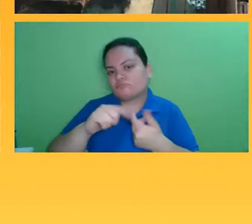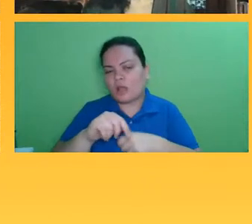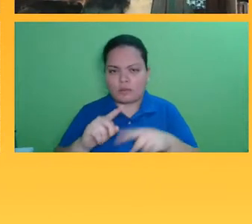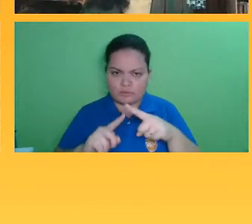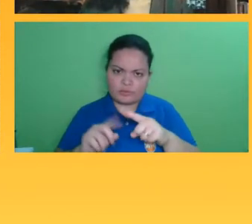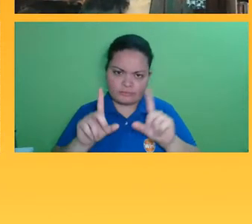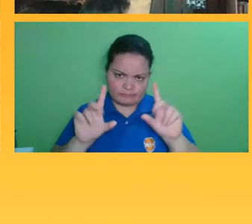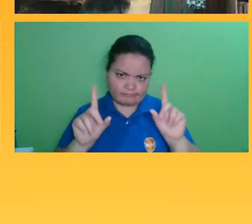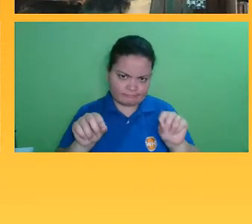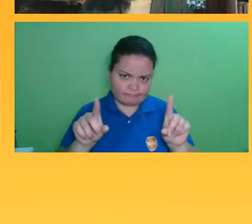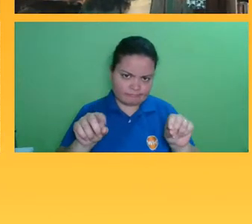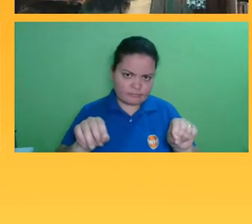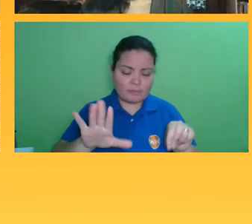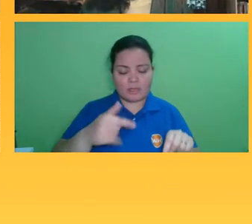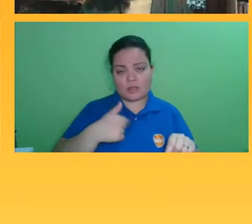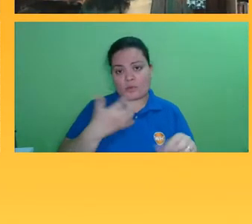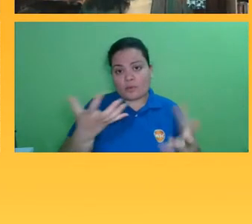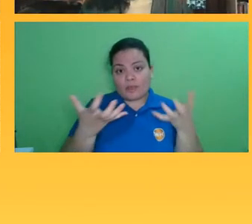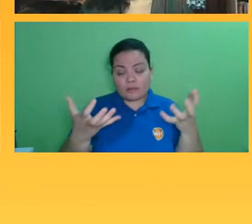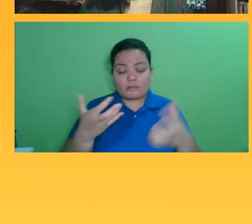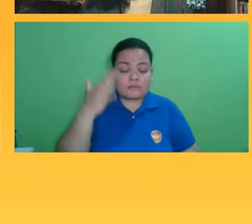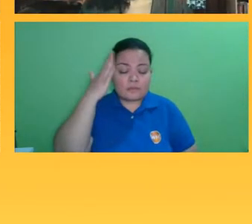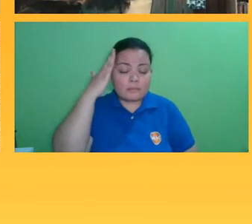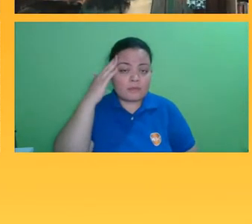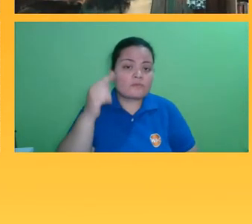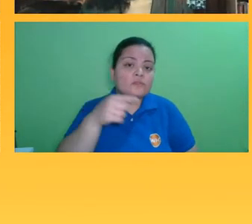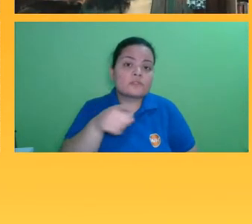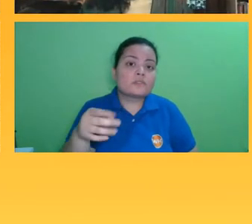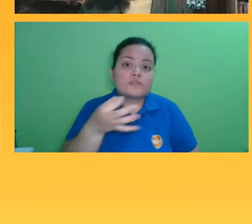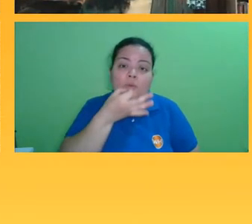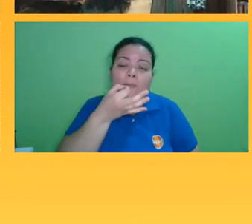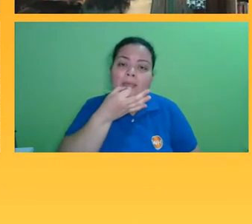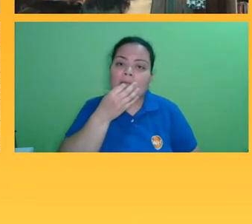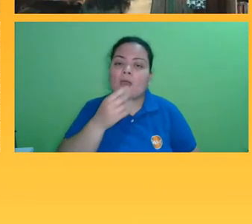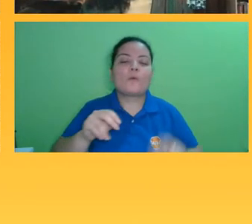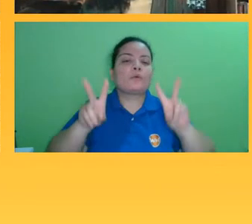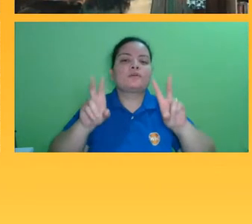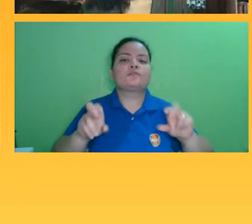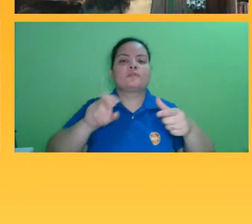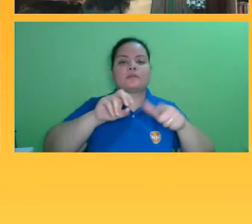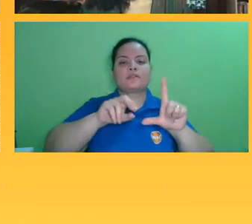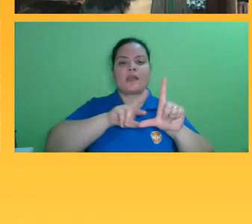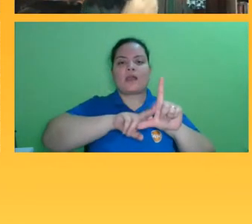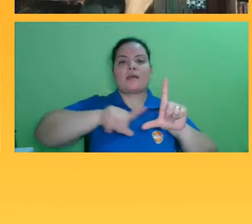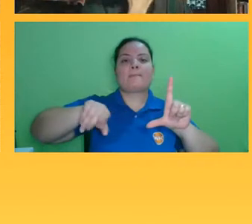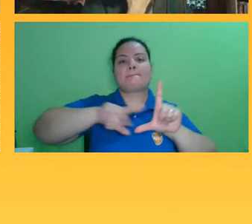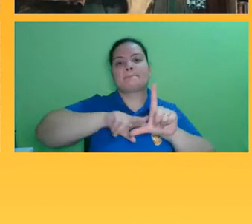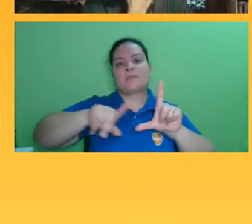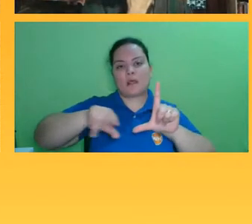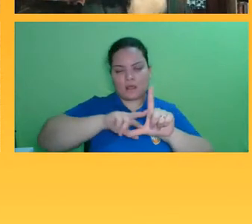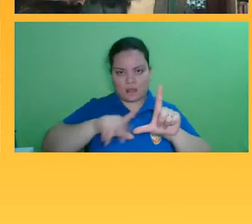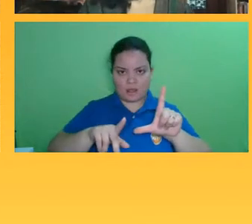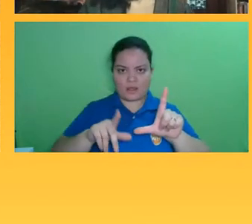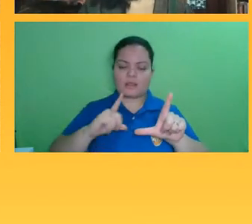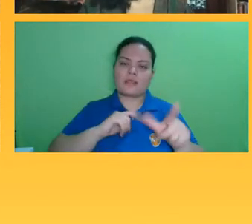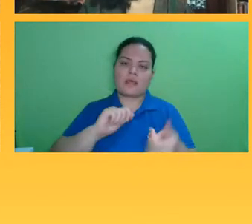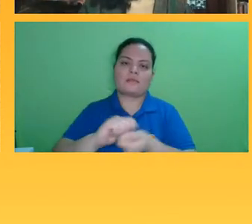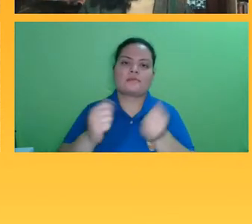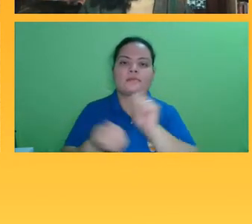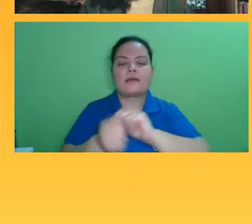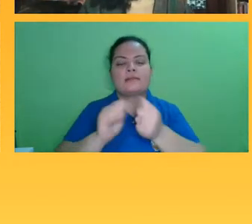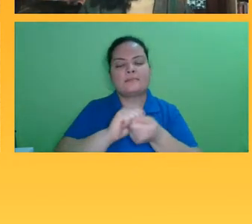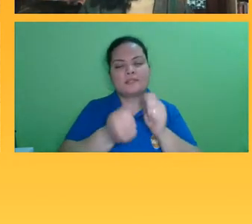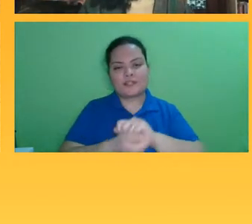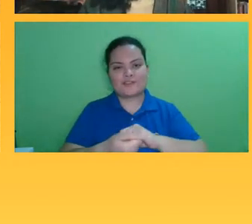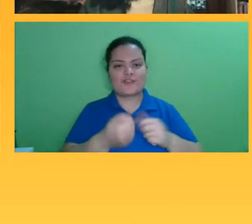vocês a respeito de uma abordagem mais transmidiática com adaptações da obra para melhor aproveitar os diferentes formatos ou seja